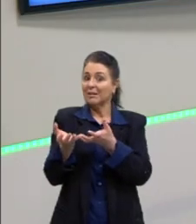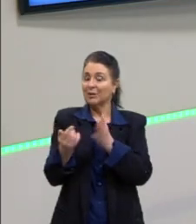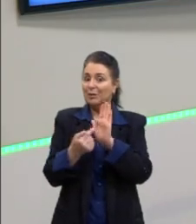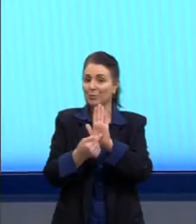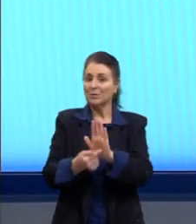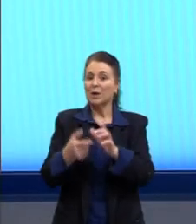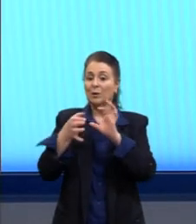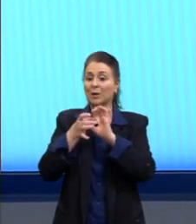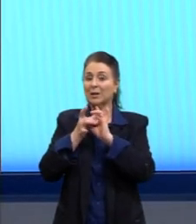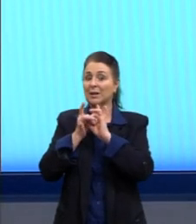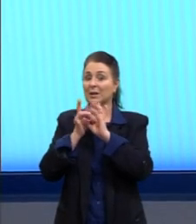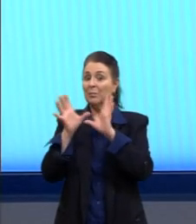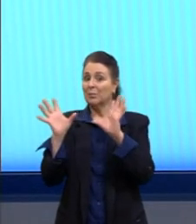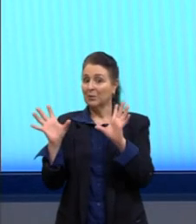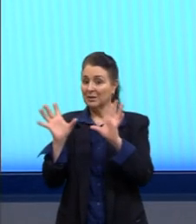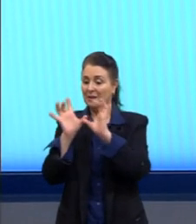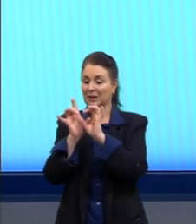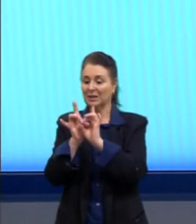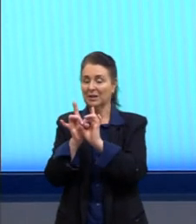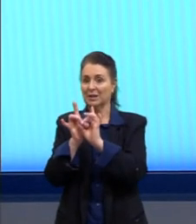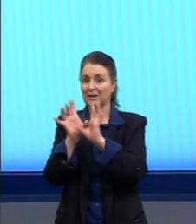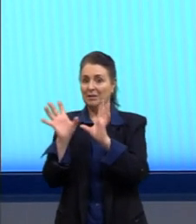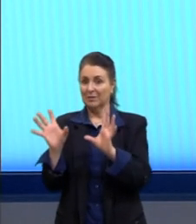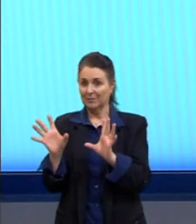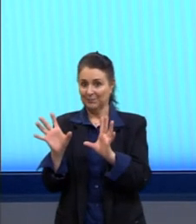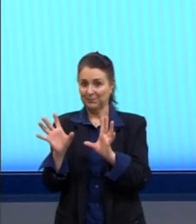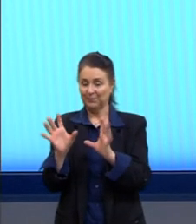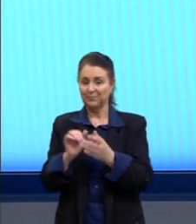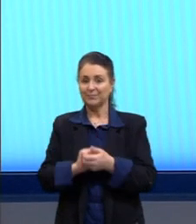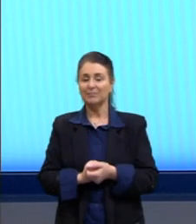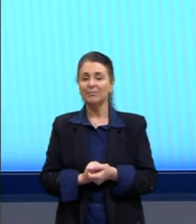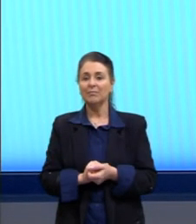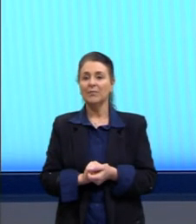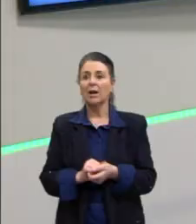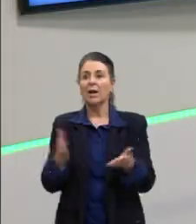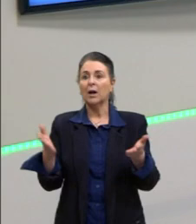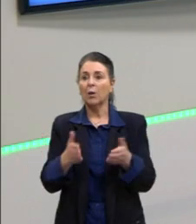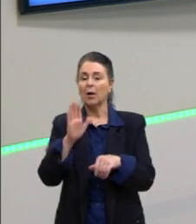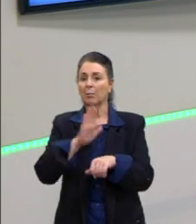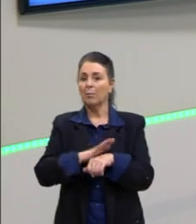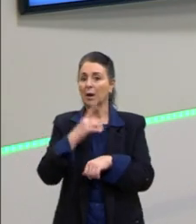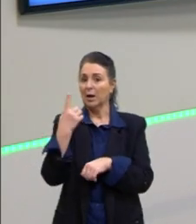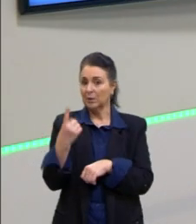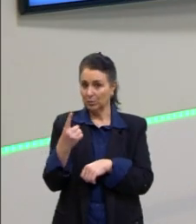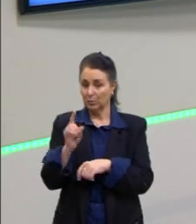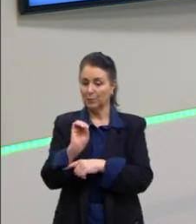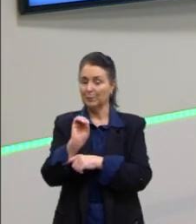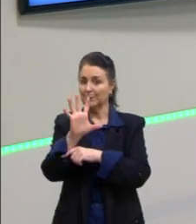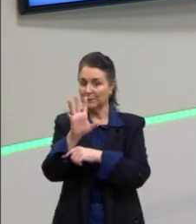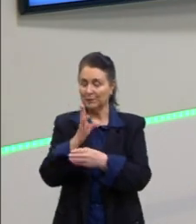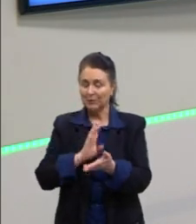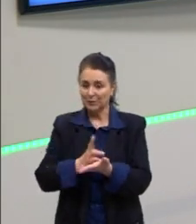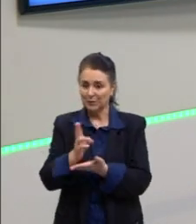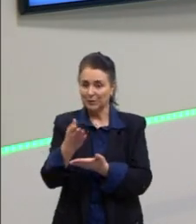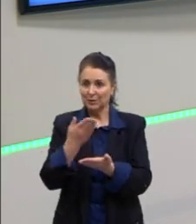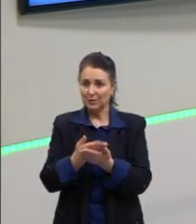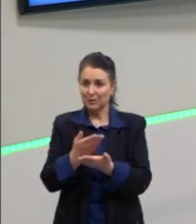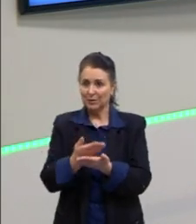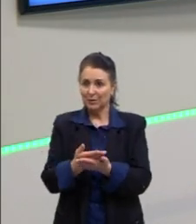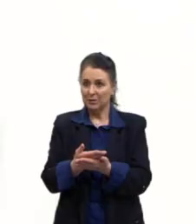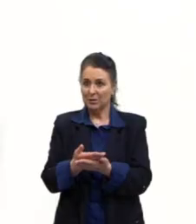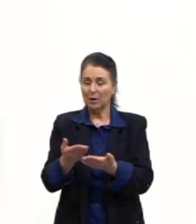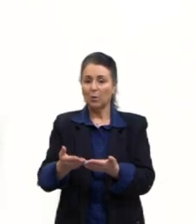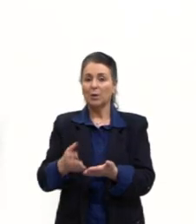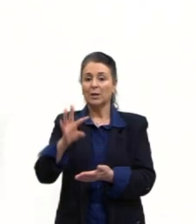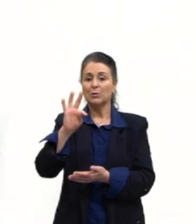democracia, né? Aquela questão toda. Tá, meninos e meninas. Vamos mostrar mais um aqui, um slidezinho. E aí nós entramos nos